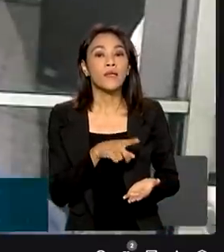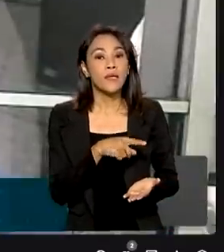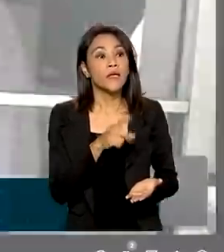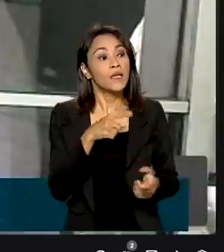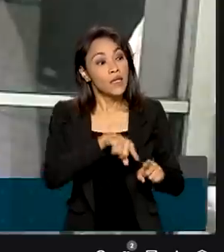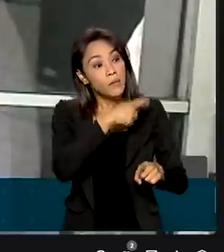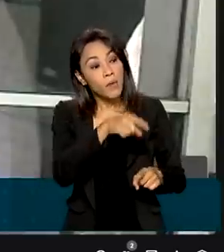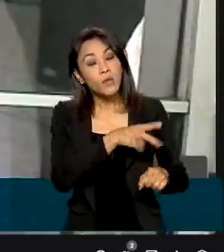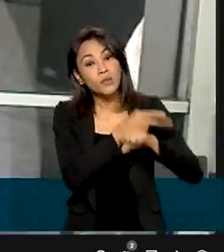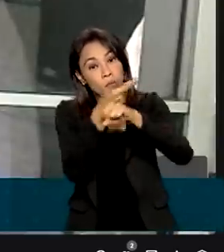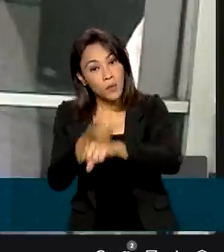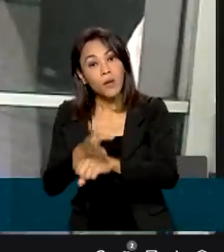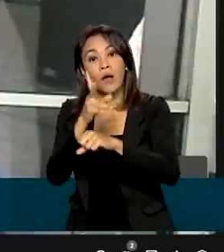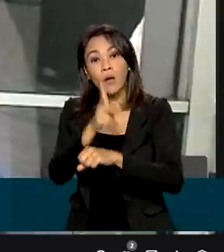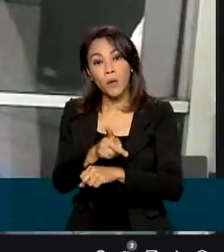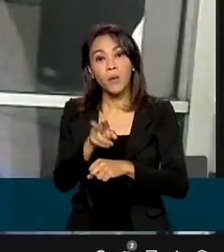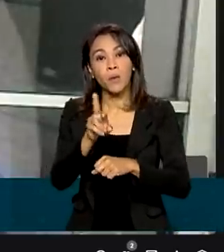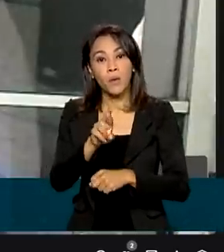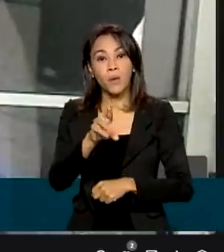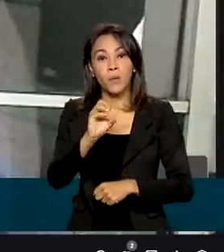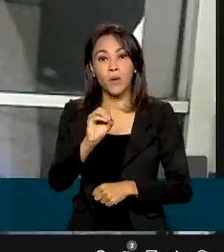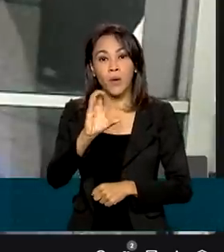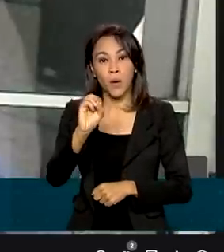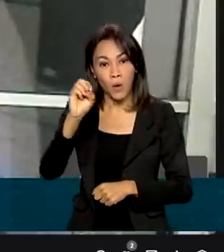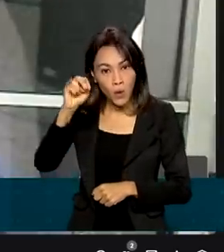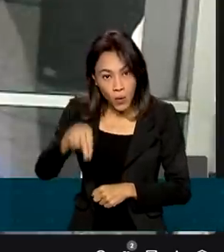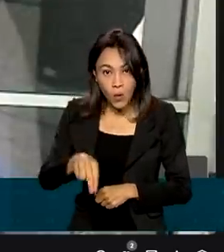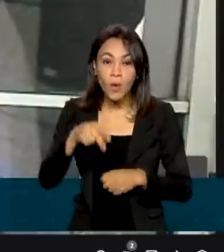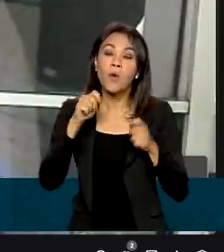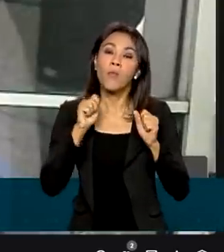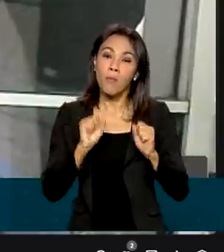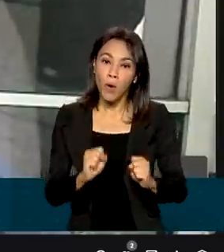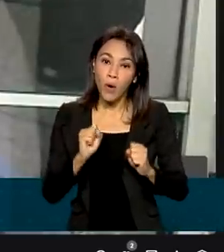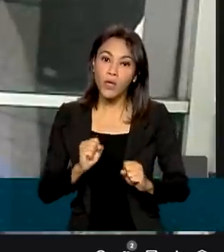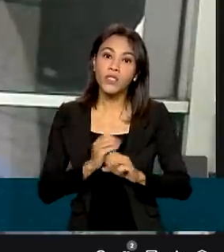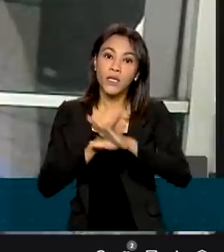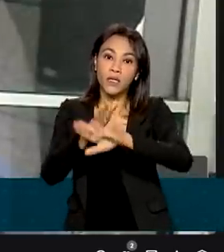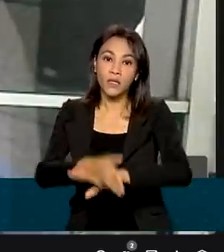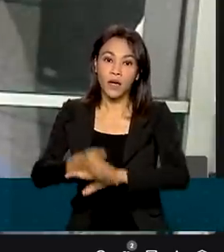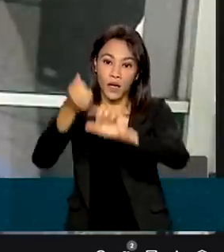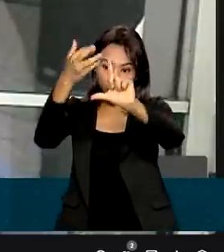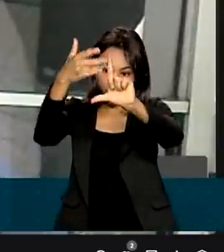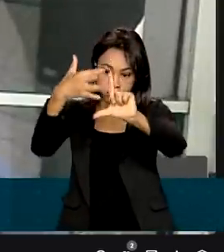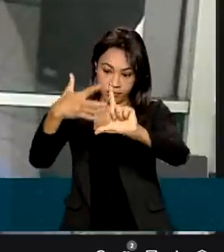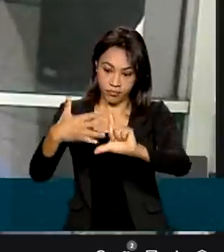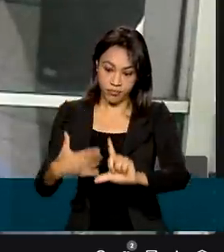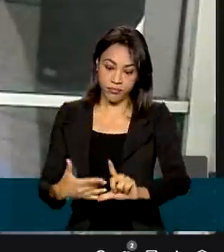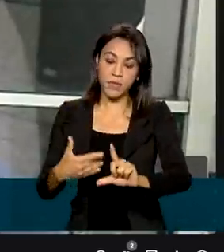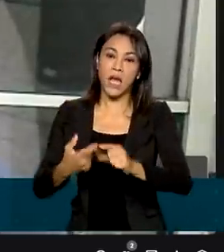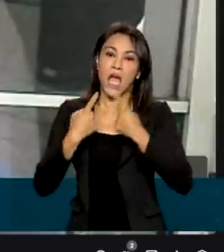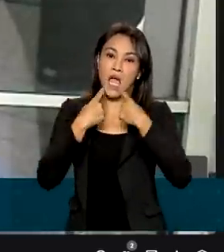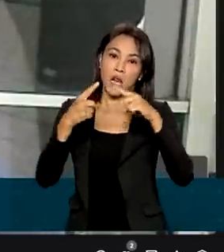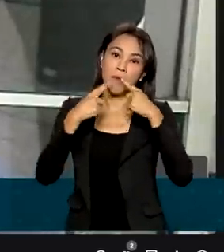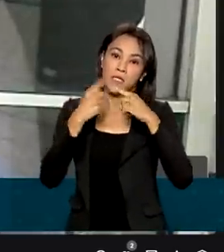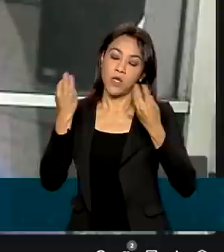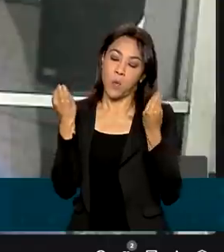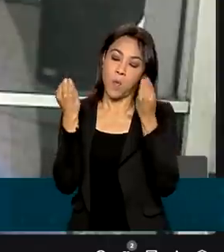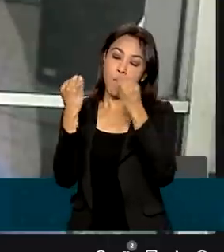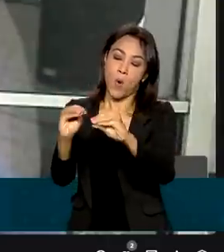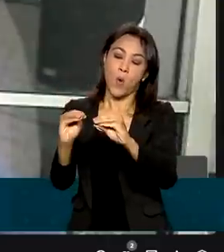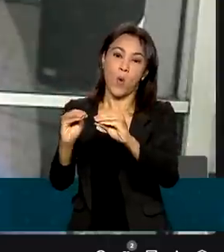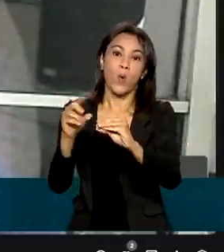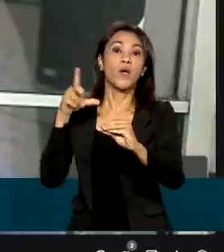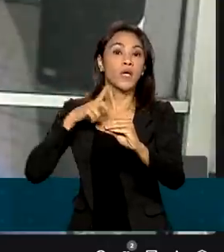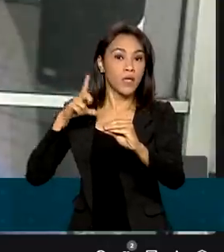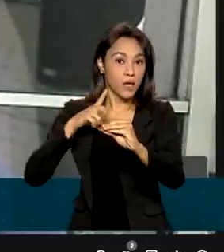os PROCONs. E o consumidor pode ingressar na plataforma do consumidor.gov, fazer a sua reclamação, que a gente